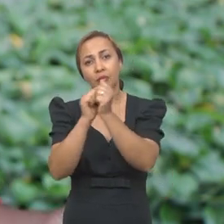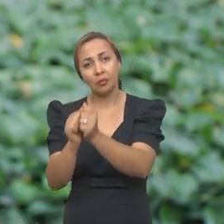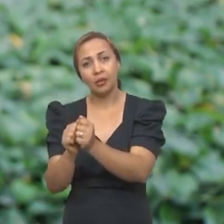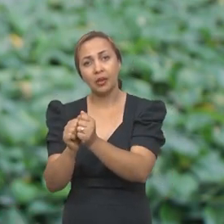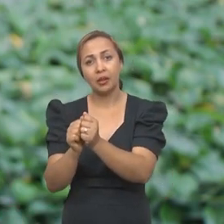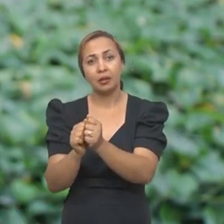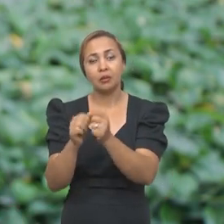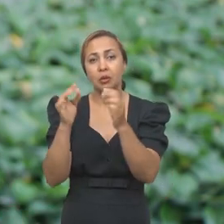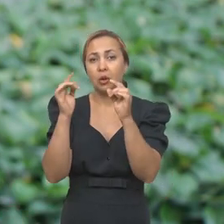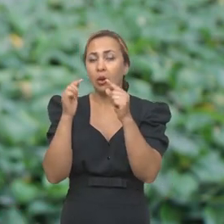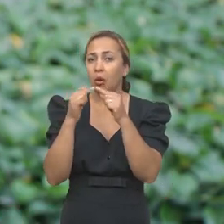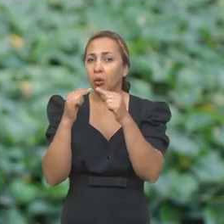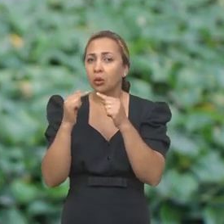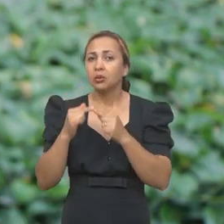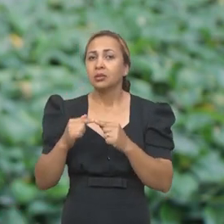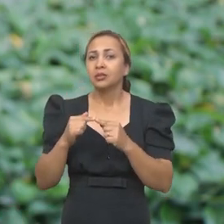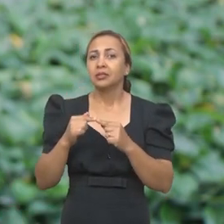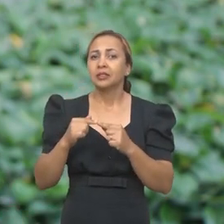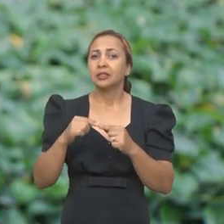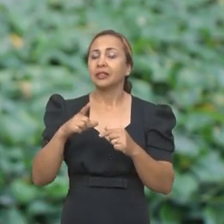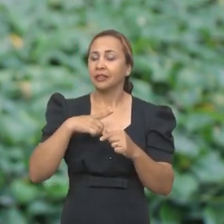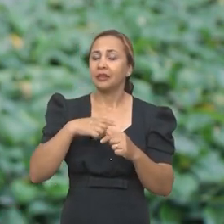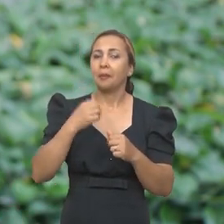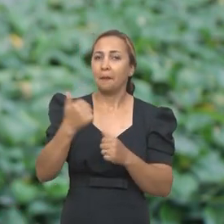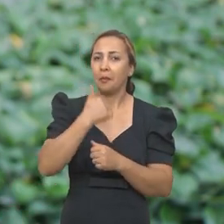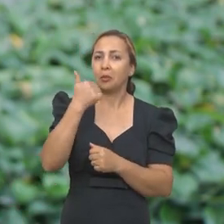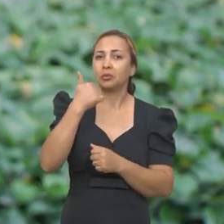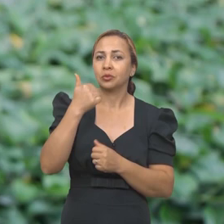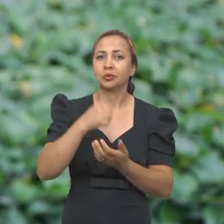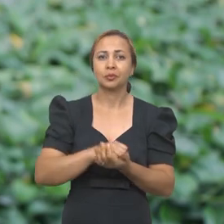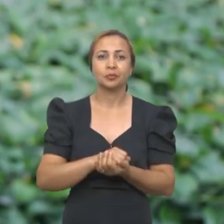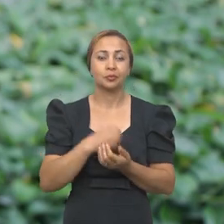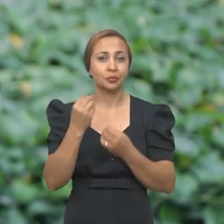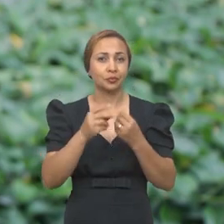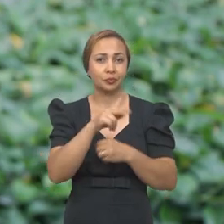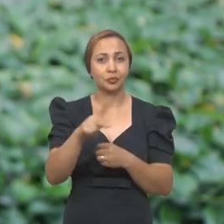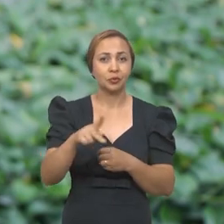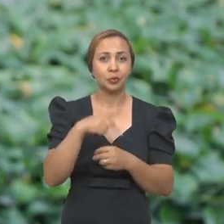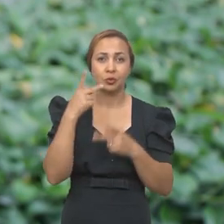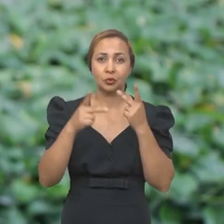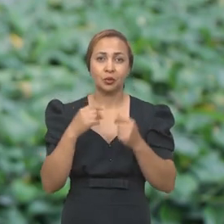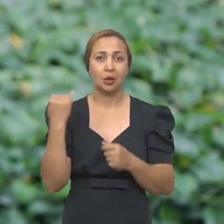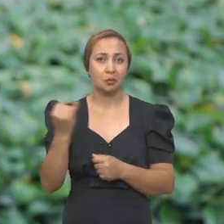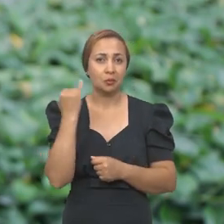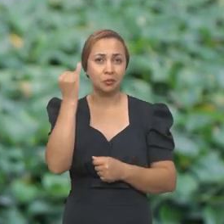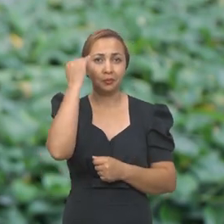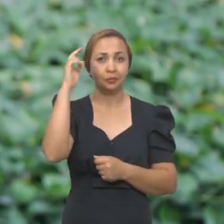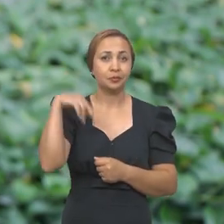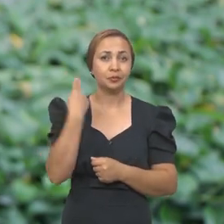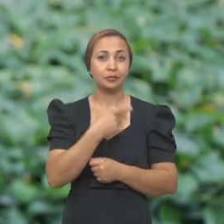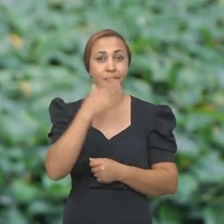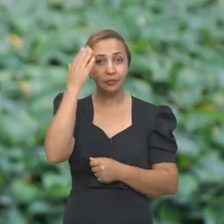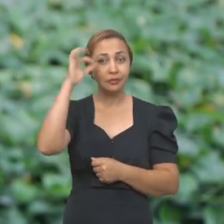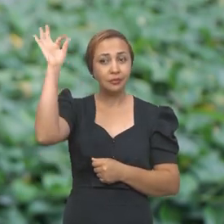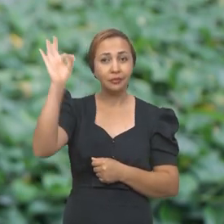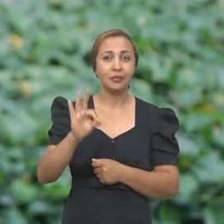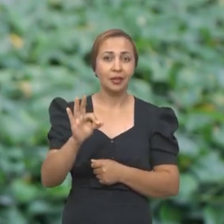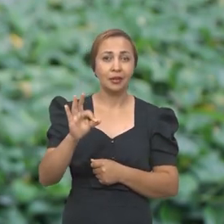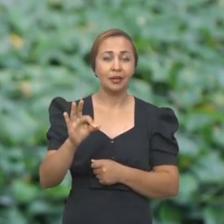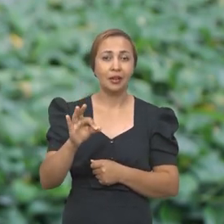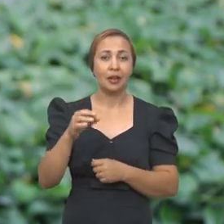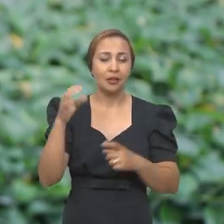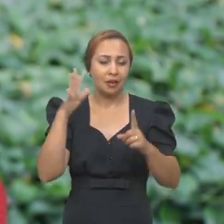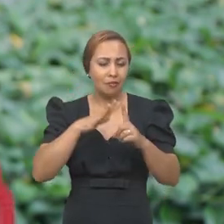acompanhando os possíveis contatos que também deram positivos. Então, como a professora colocou, é importante a gente saber o percentual dessas